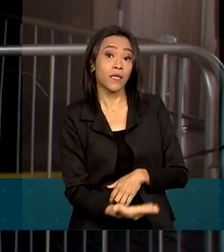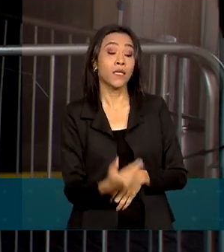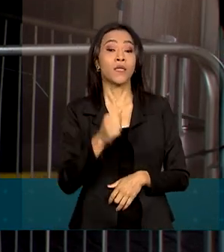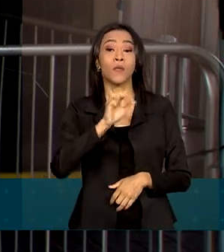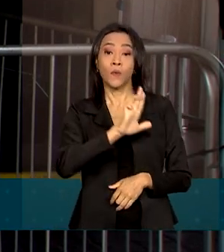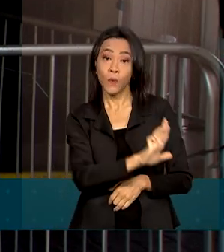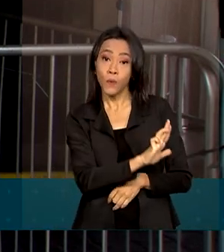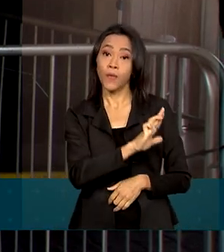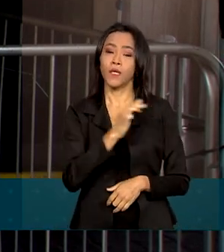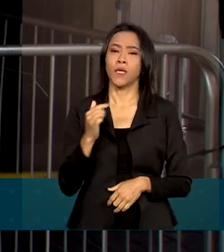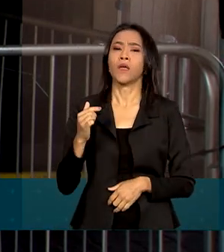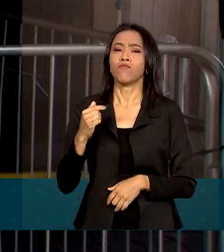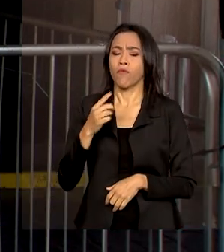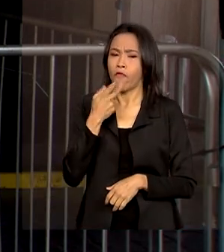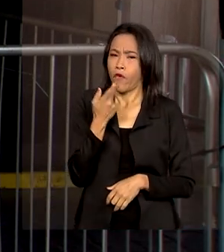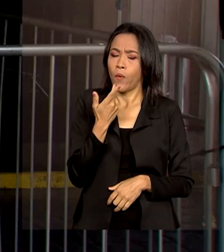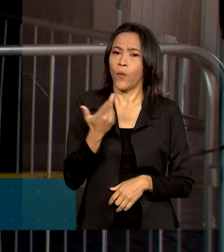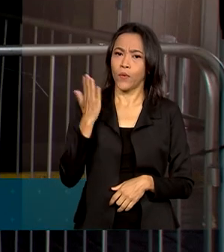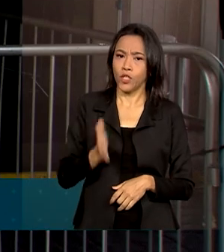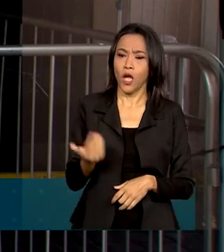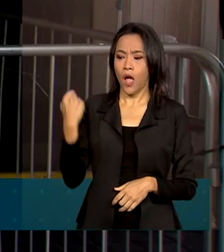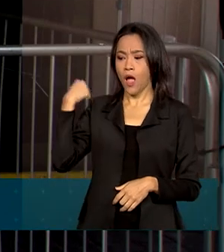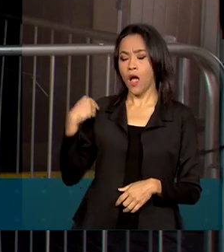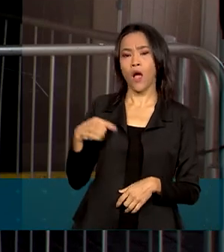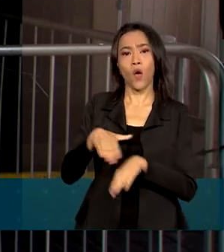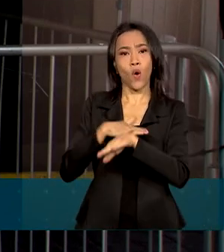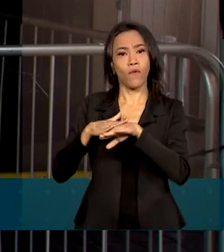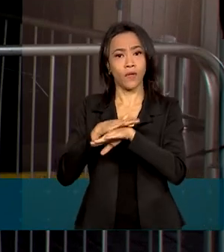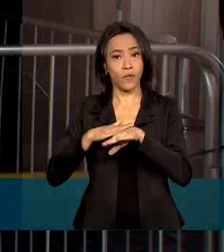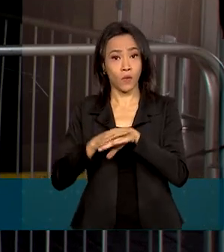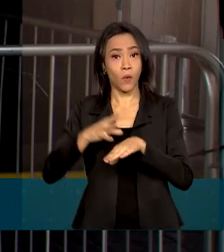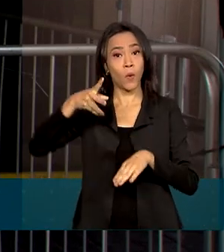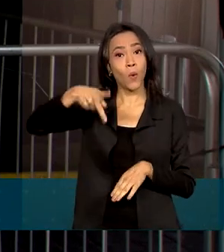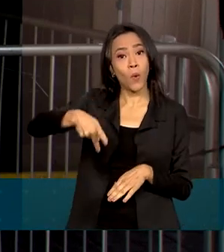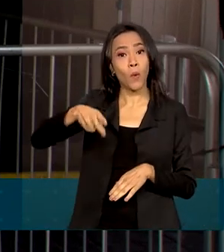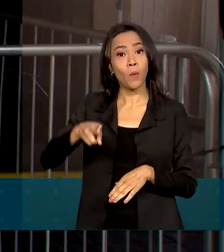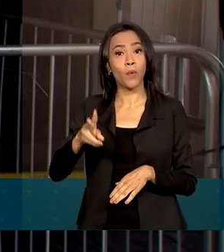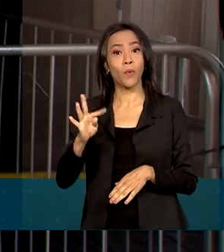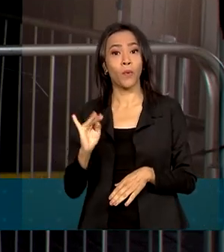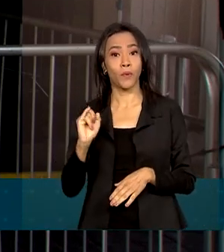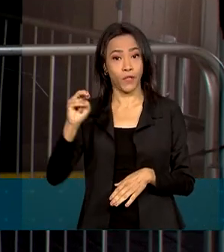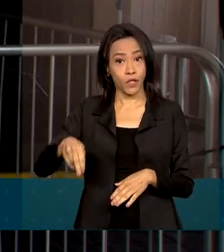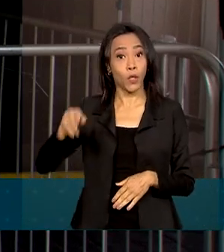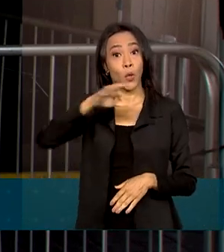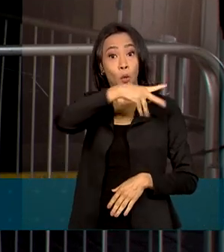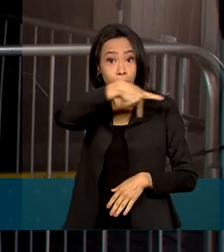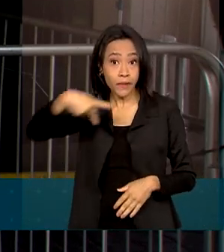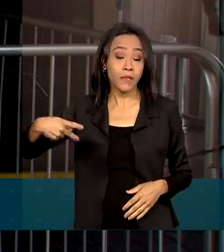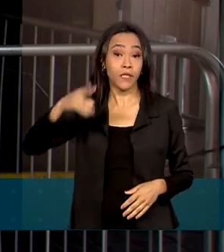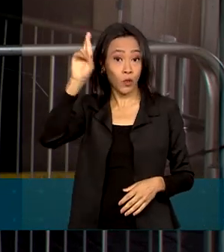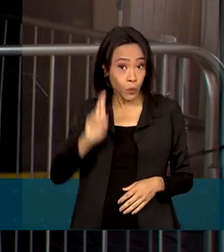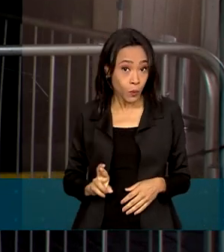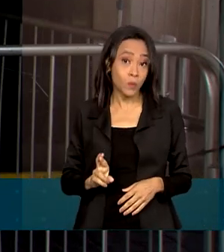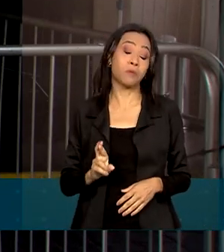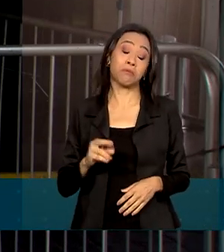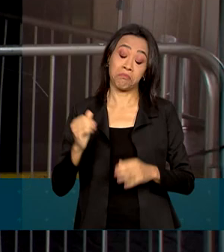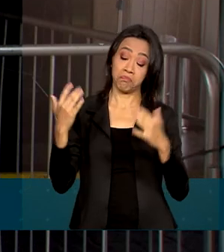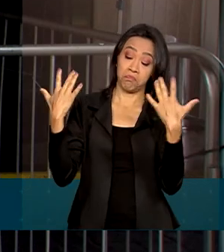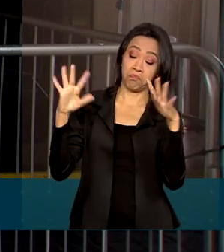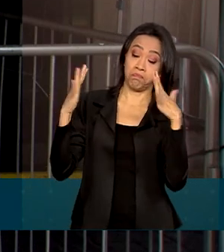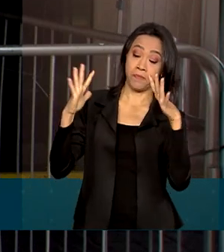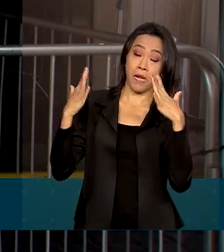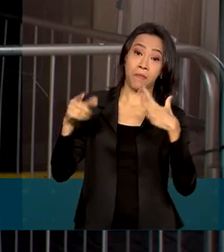afirmou ter conversado nesta terça-feira com Vladimir Putin. O presidente russo cumprimentou Lula pela vitória nas urnas,